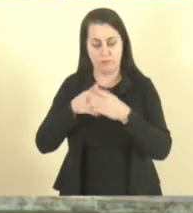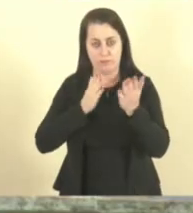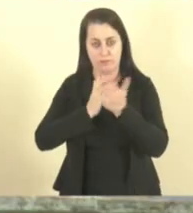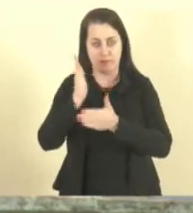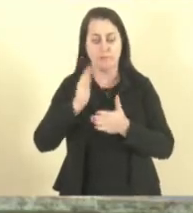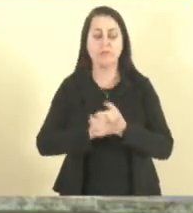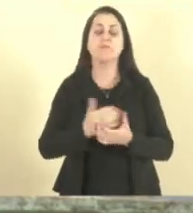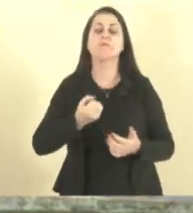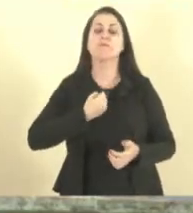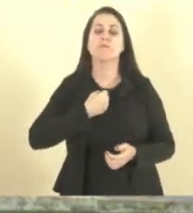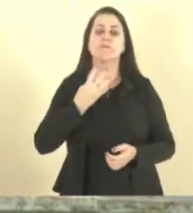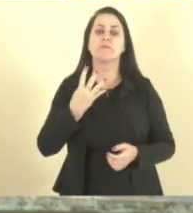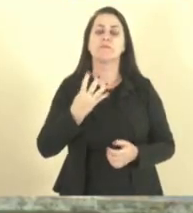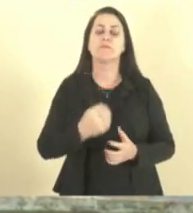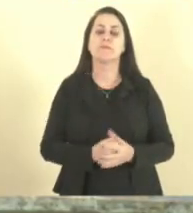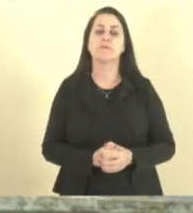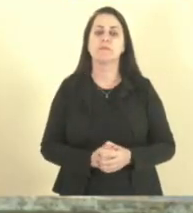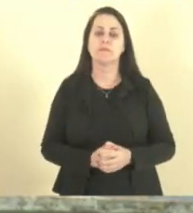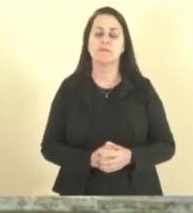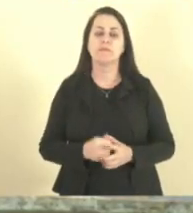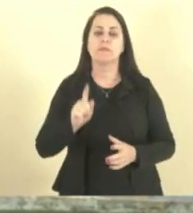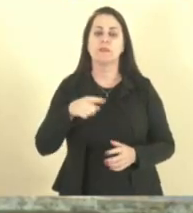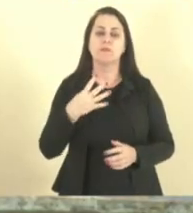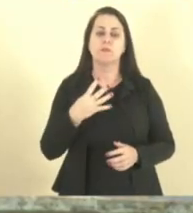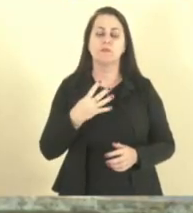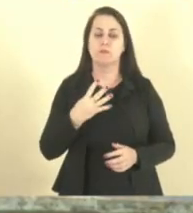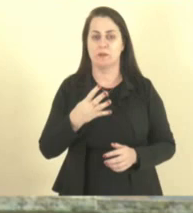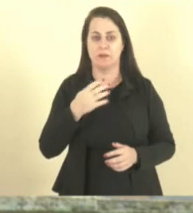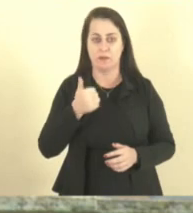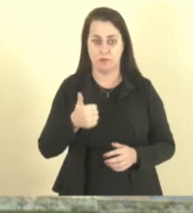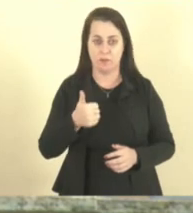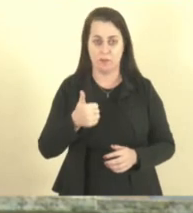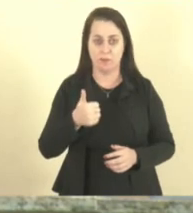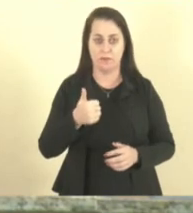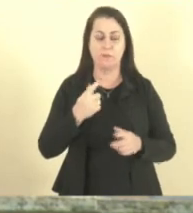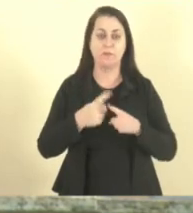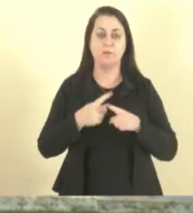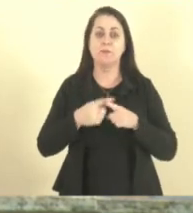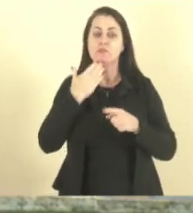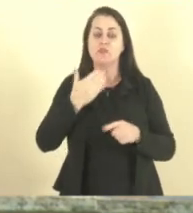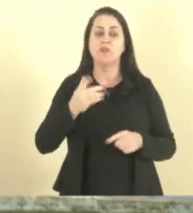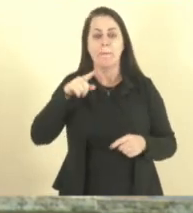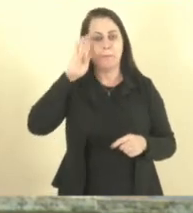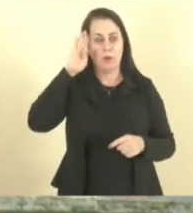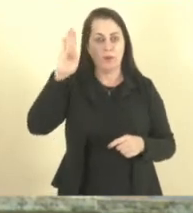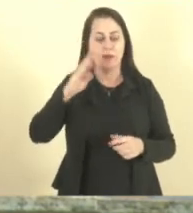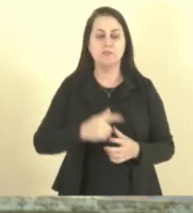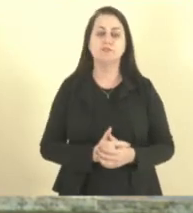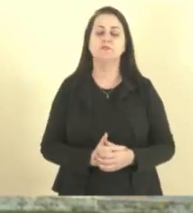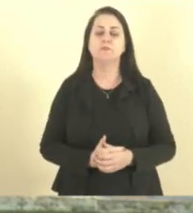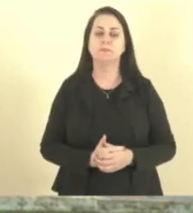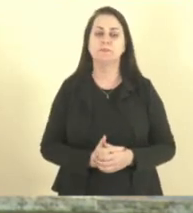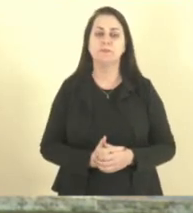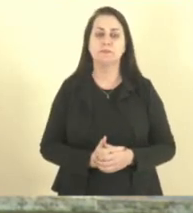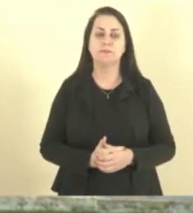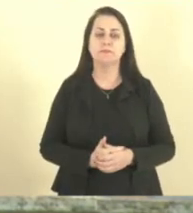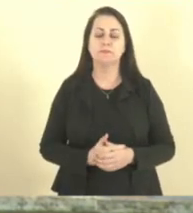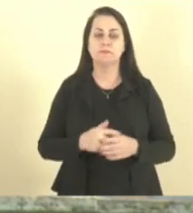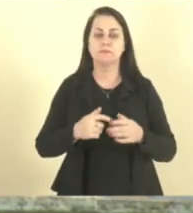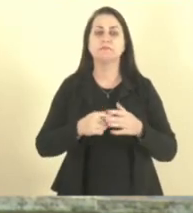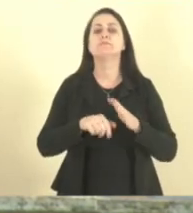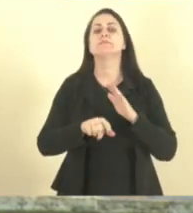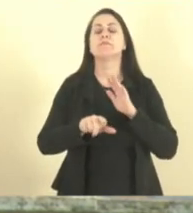O item 4 da pauta é o 41, na verdade, da pauta, por ser pedido de prioridade. É o projeto de lei